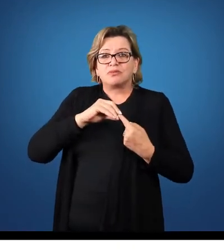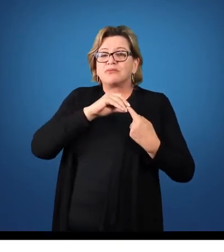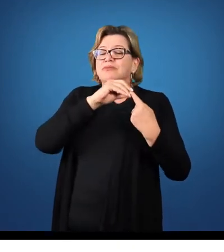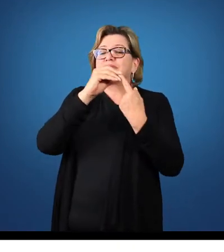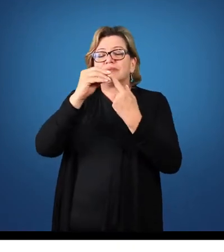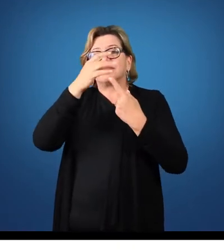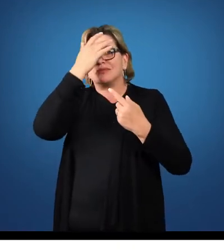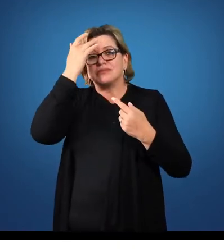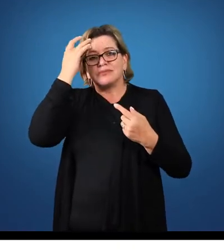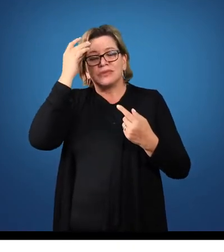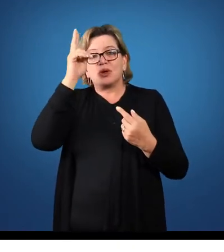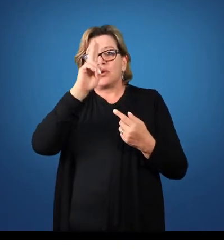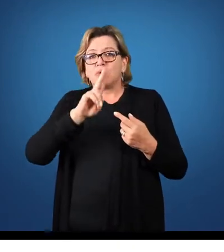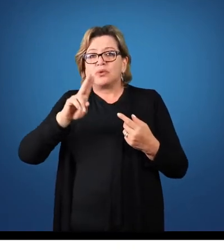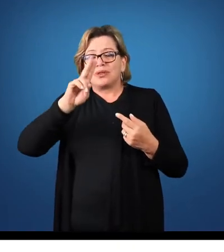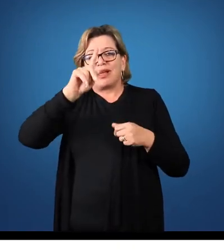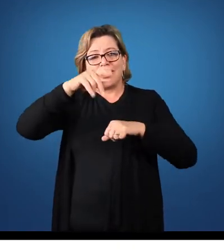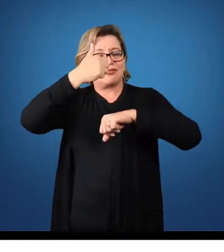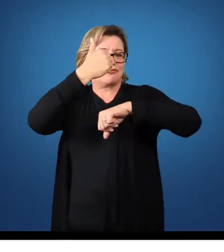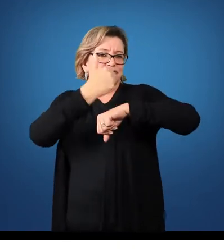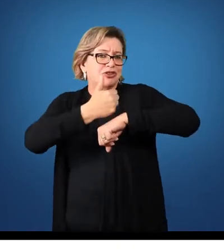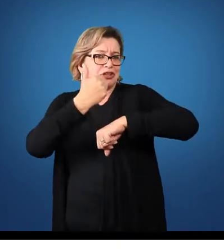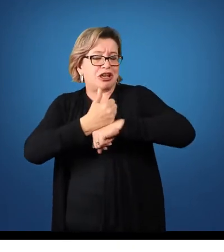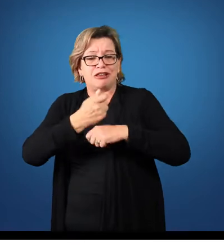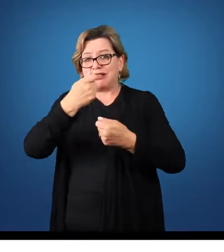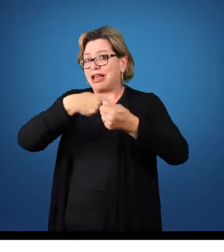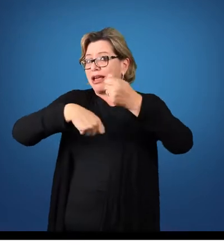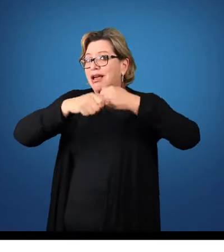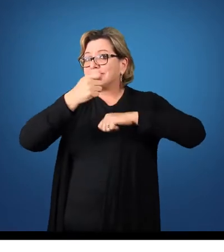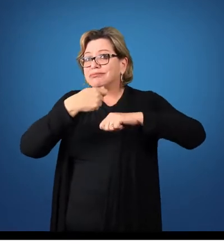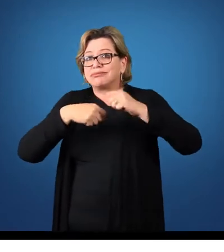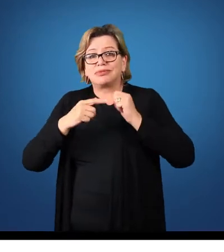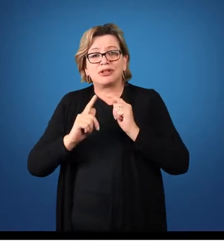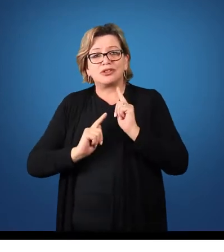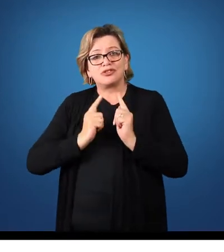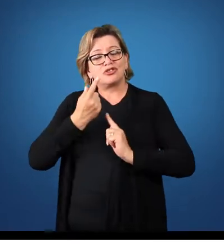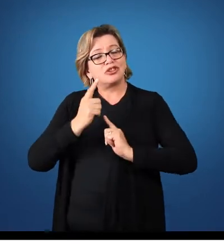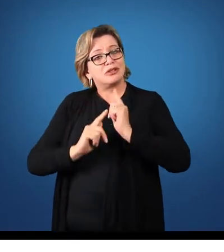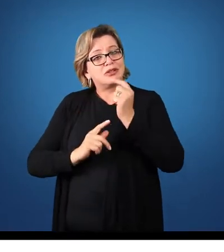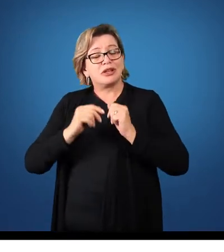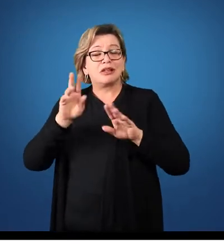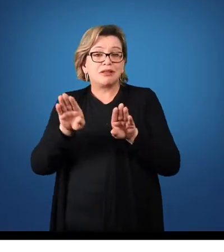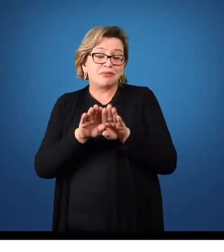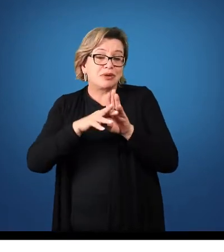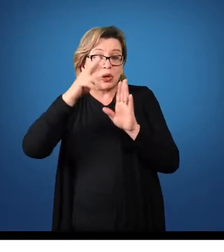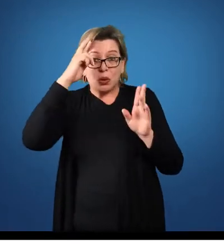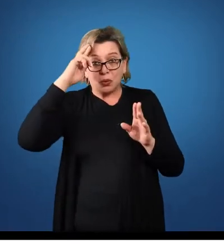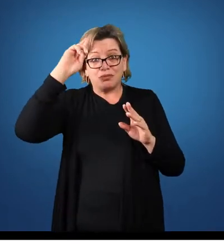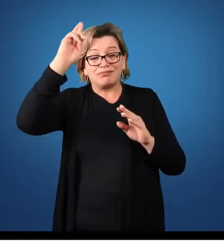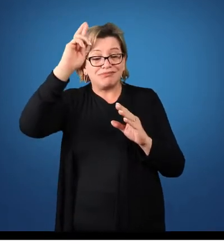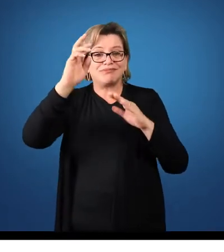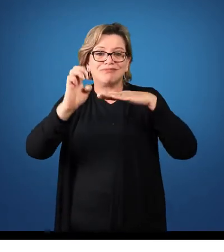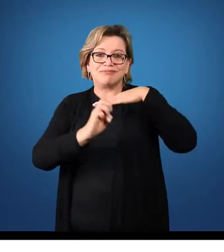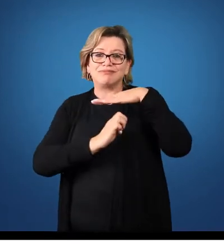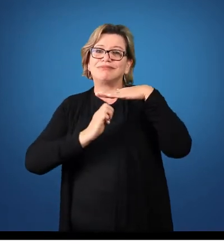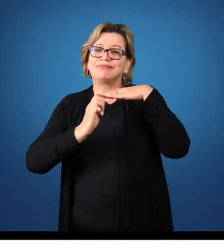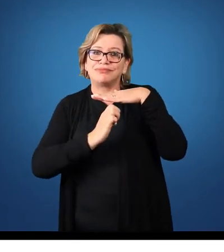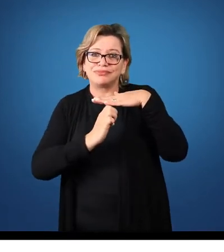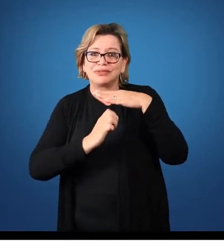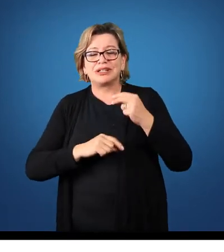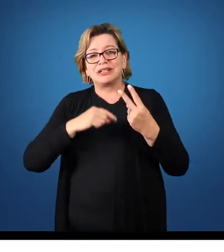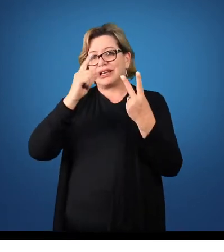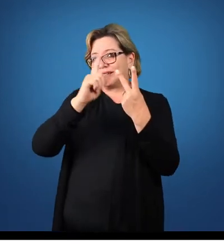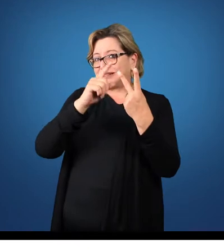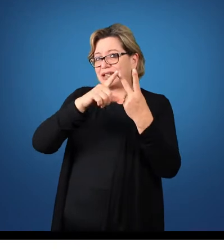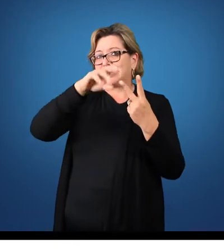usuários internos são os gerentes, os administradores, os próprios donos da empresa. Já os